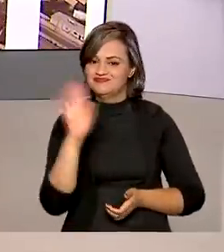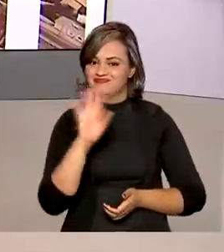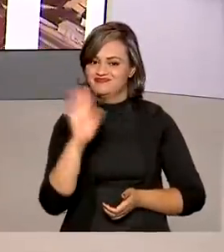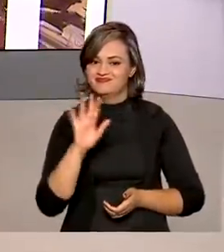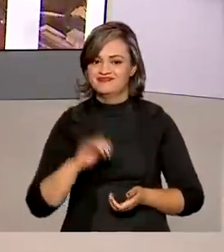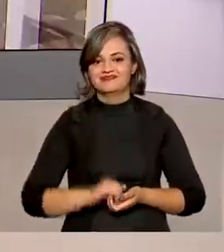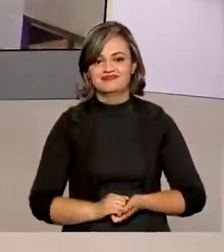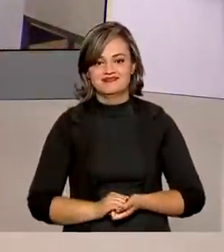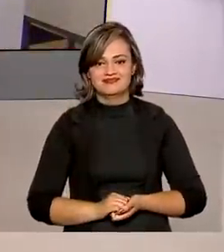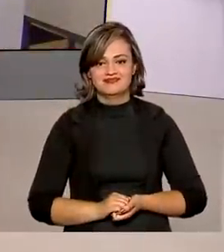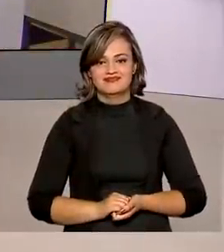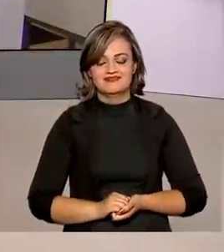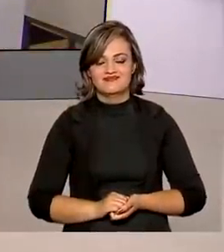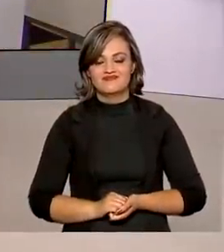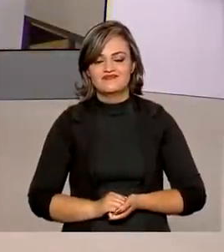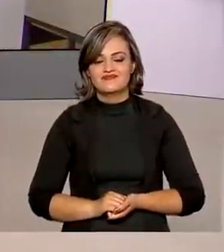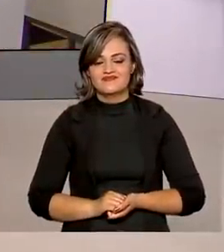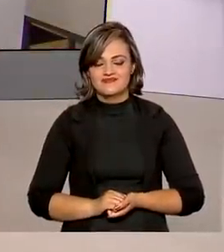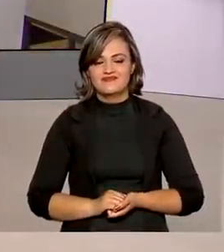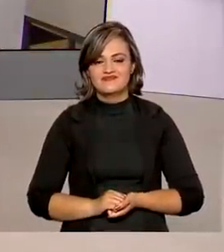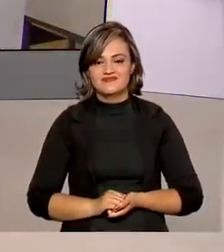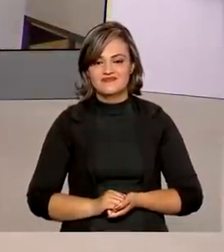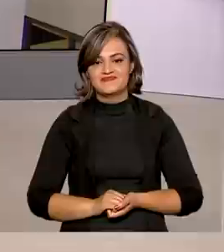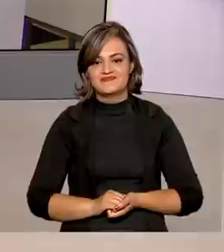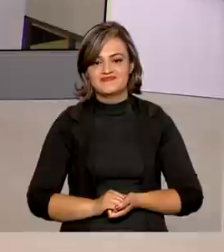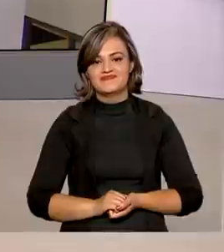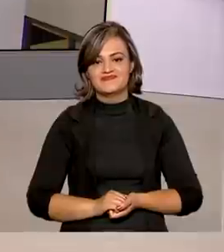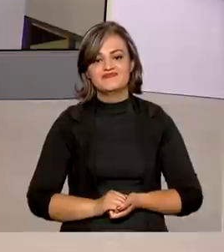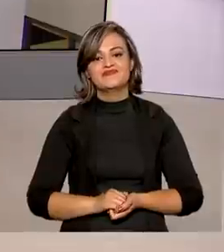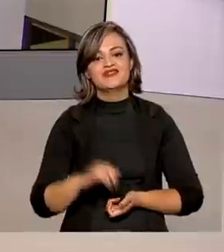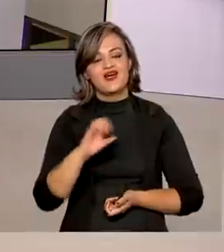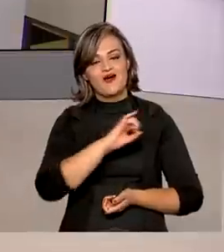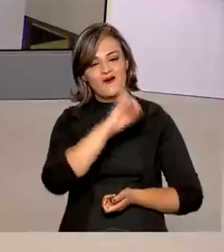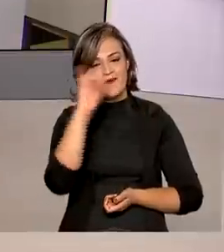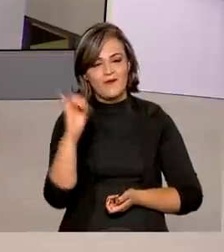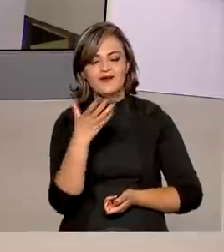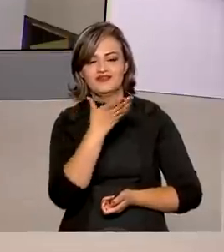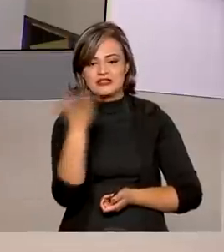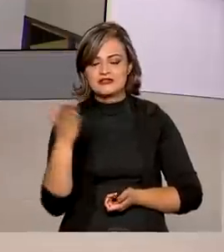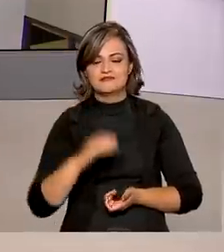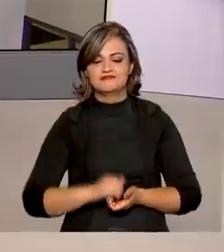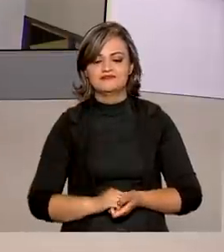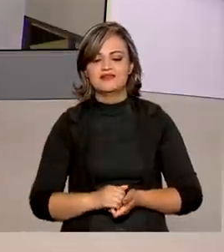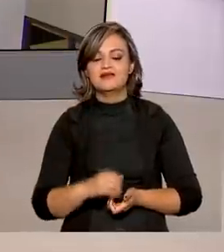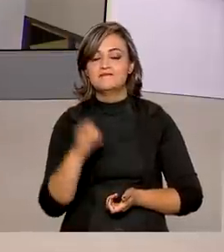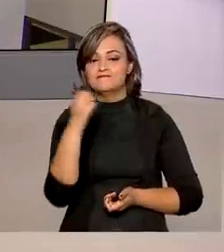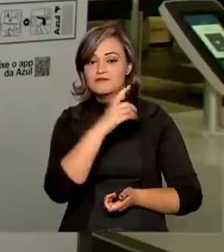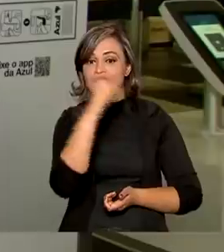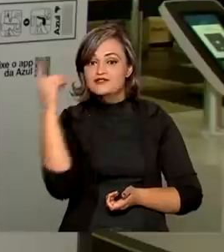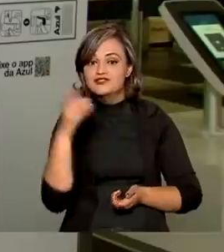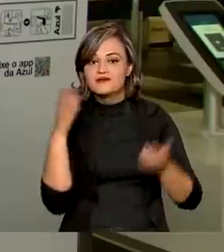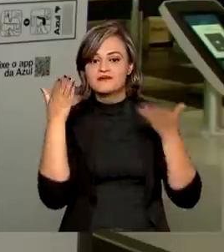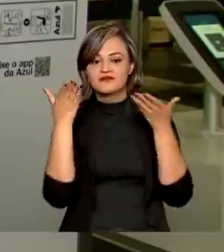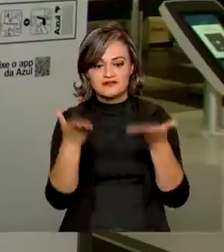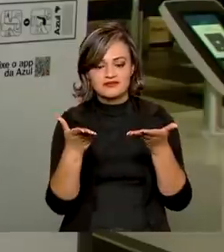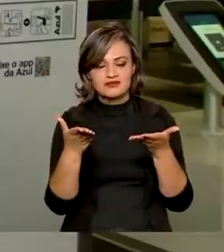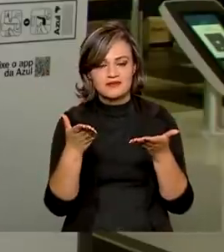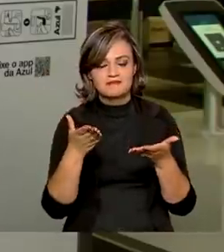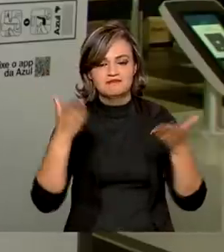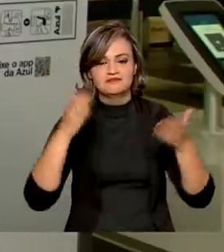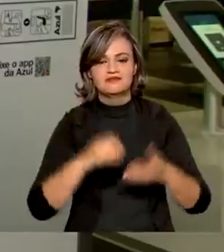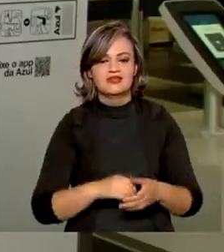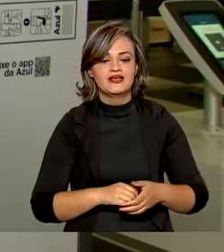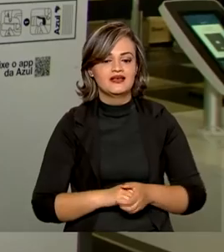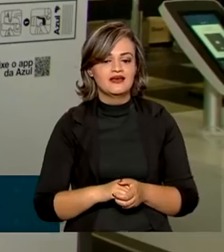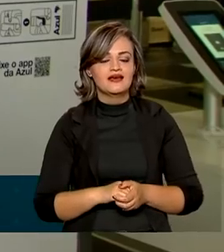não é, Dimas? Bom dia! Oi, Popov! Olha, bom dia, bom dia para você, bom dia para todo